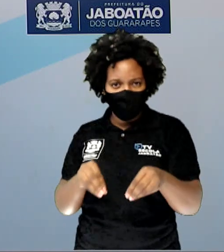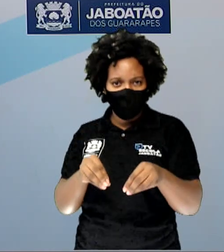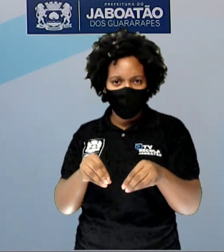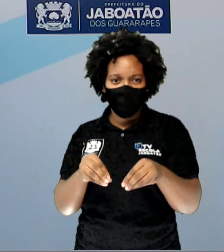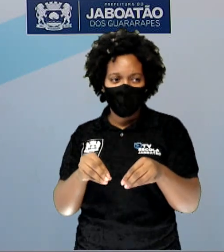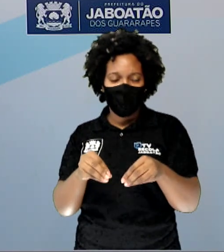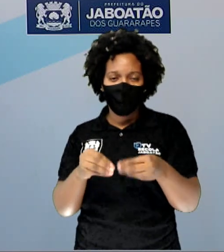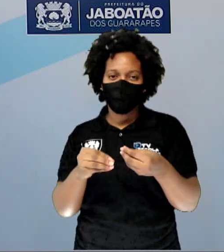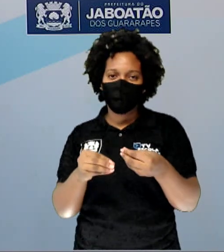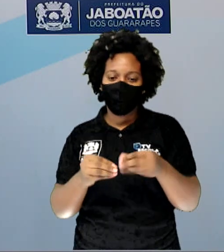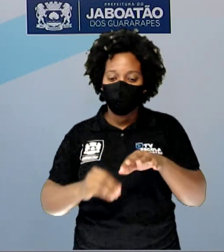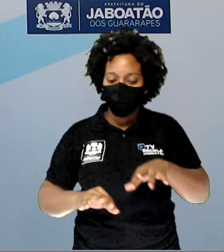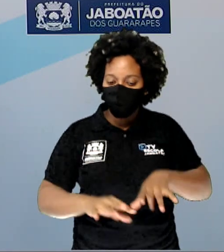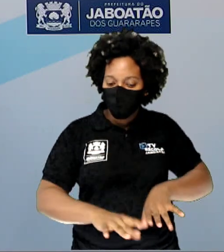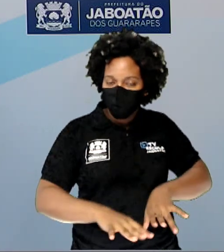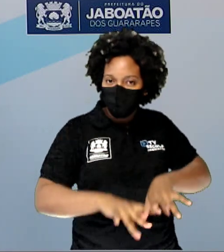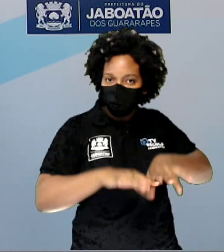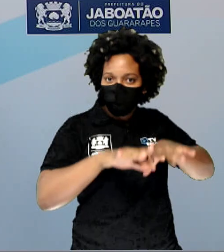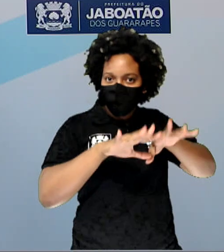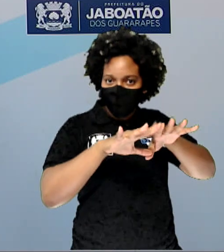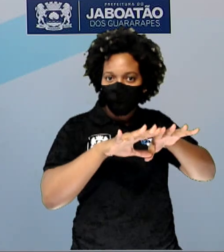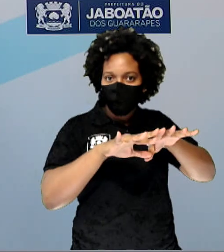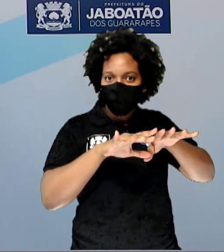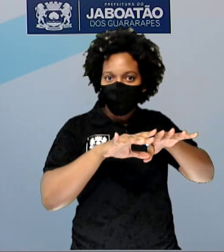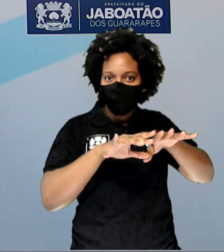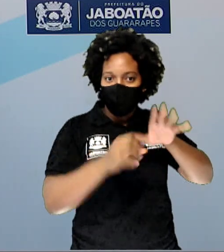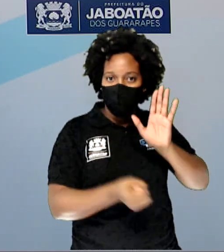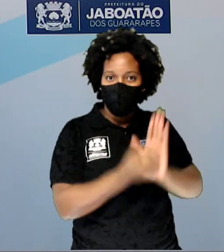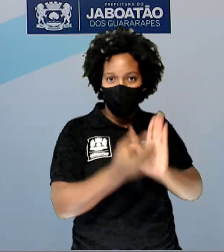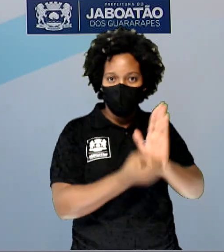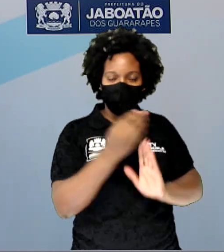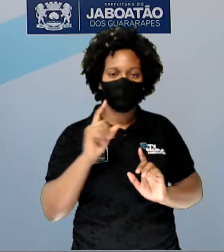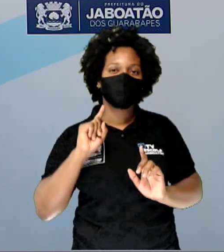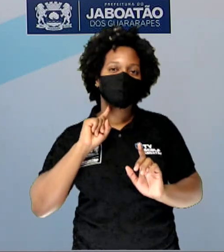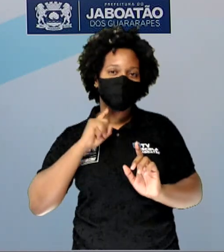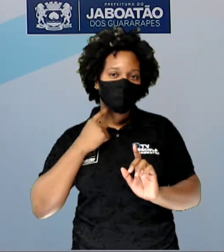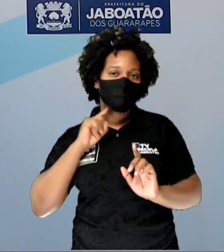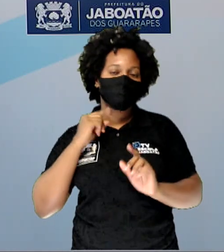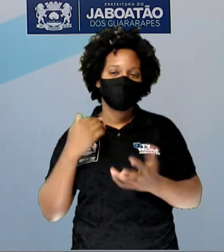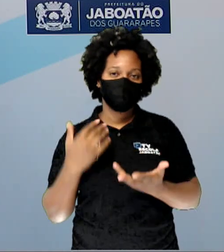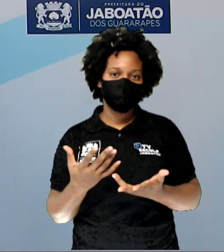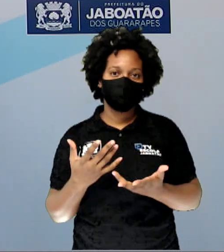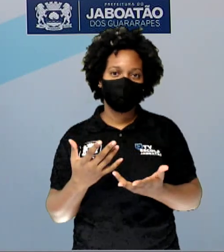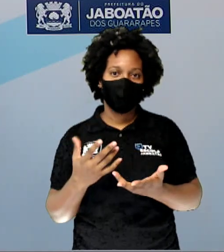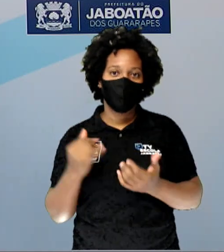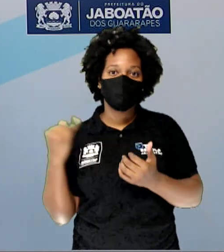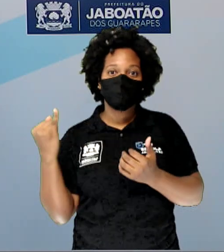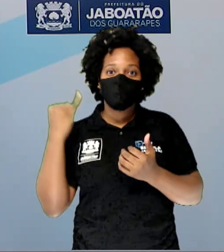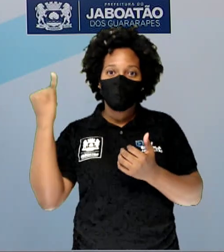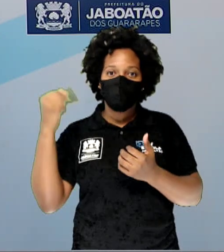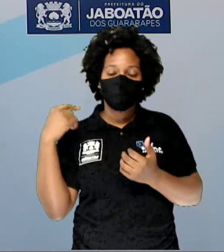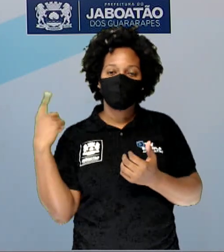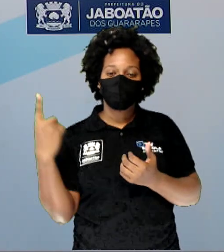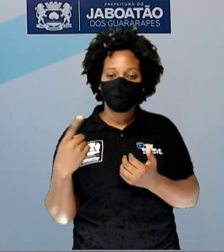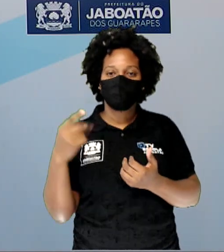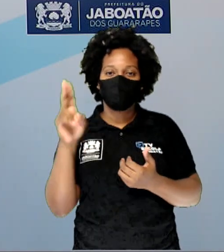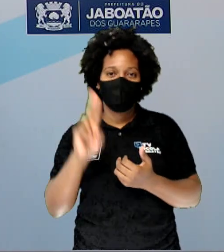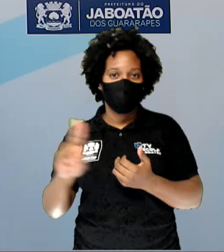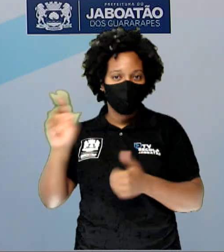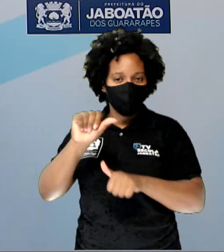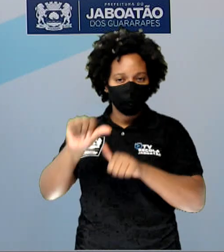gerando mais lixo. Então, por isso, a importância da gente reaproveitar alguns materiais para fazer brinquedo, ou para produzir outras coisas.